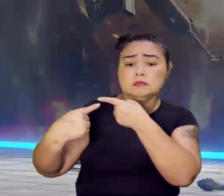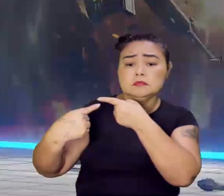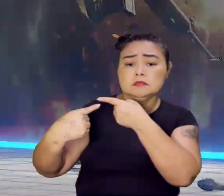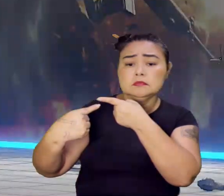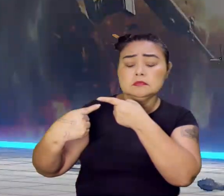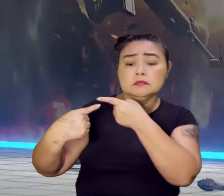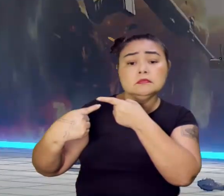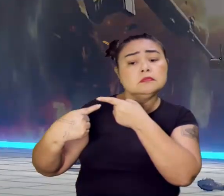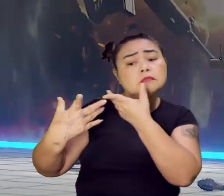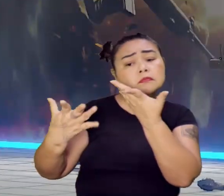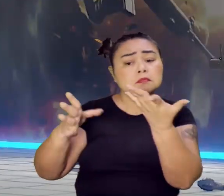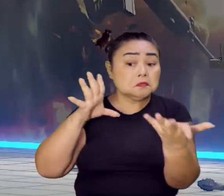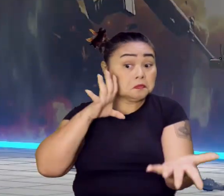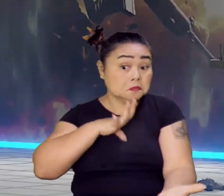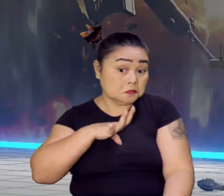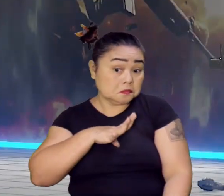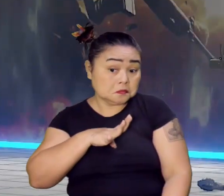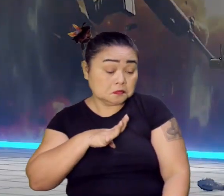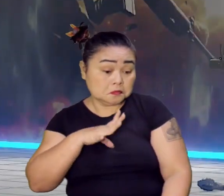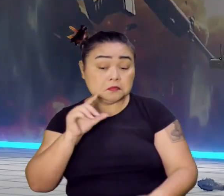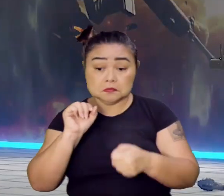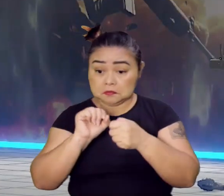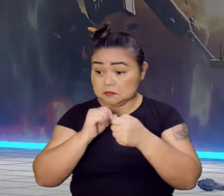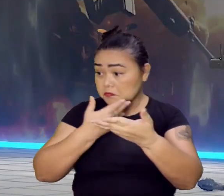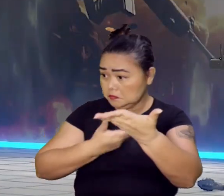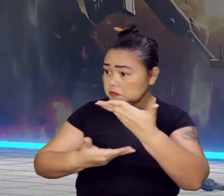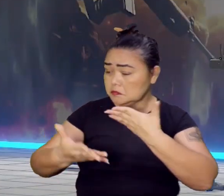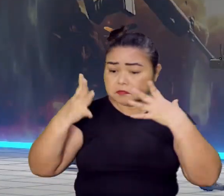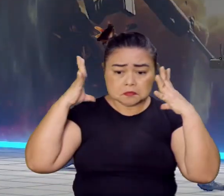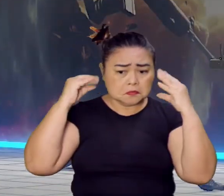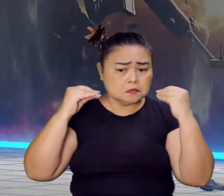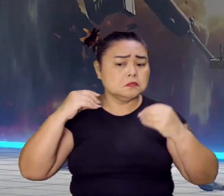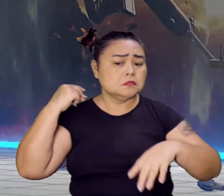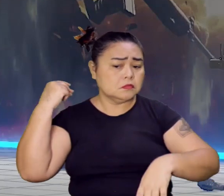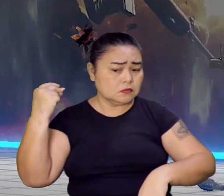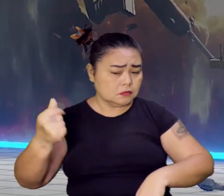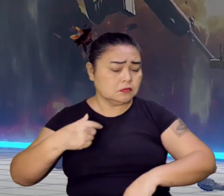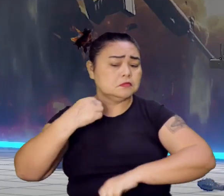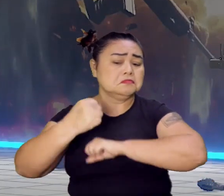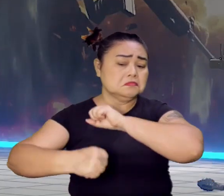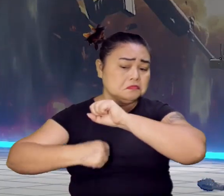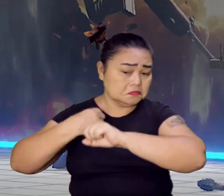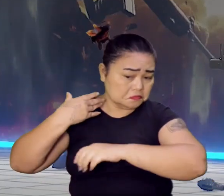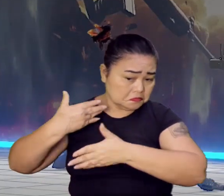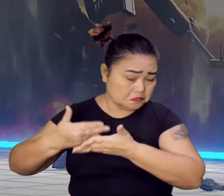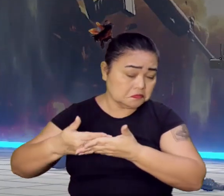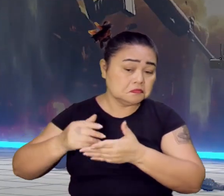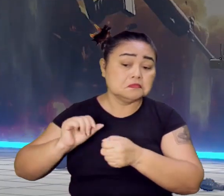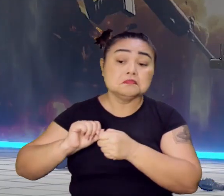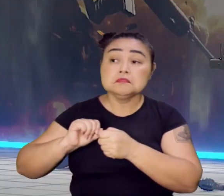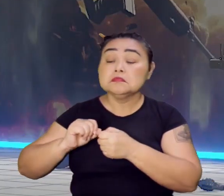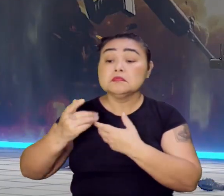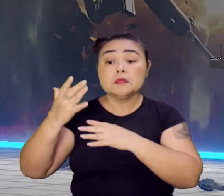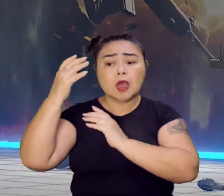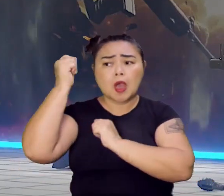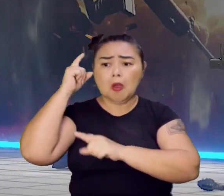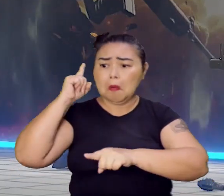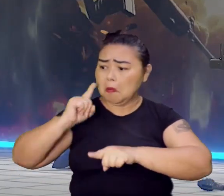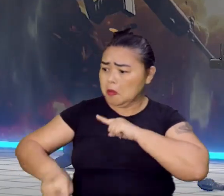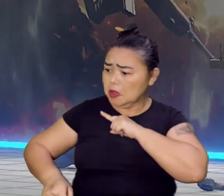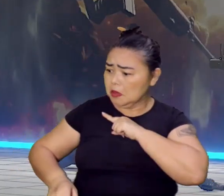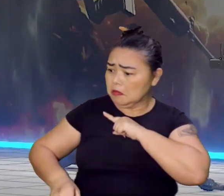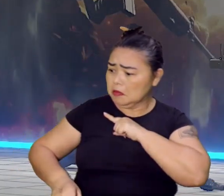Os portugueses faziam comércio com os holandeses há um bom tempo. Chega os espanhóis, proíbe esse comércio.